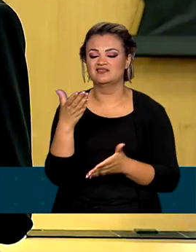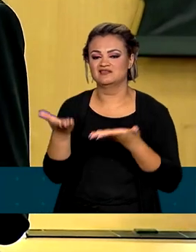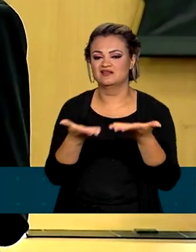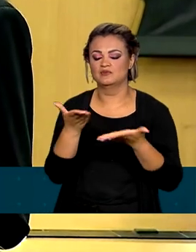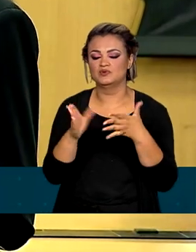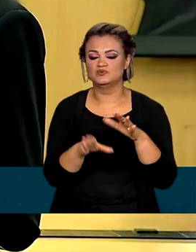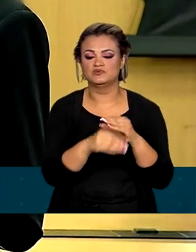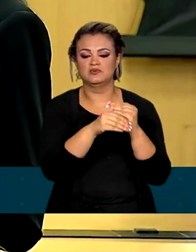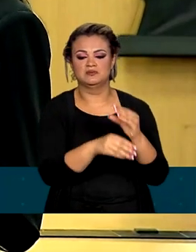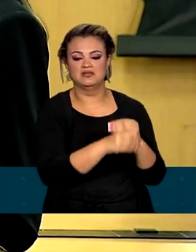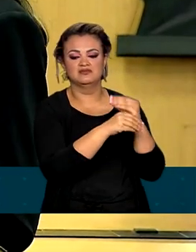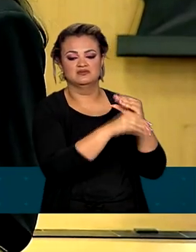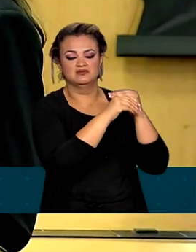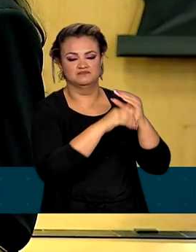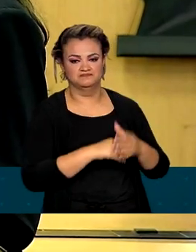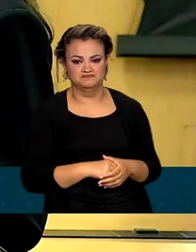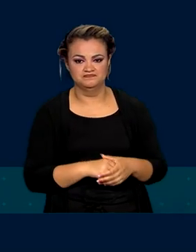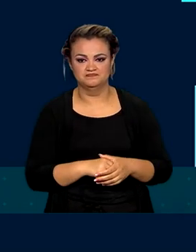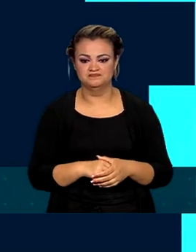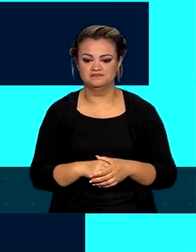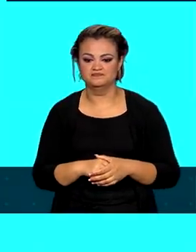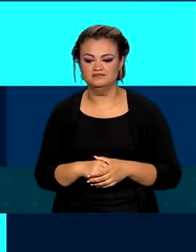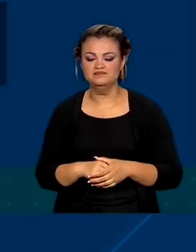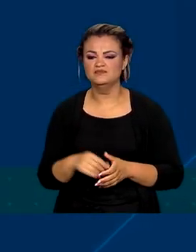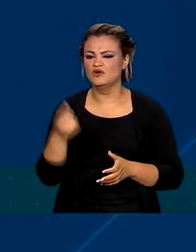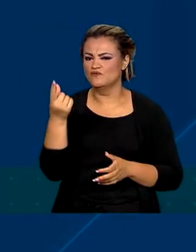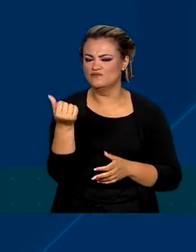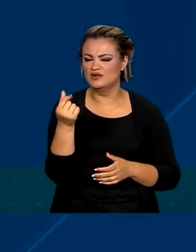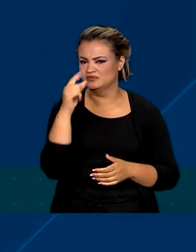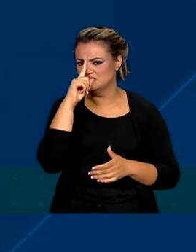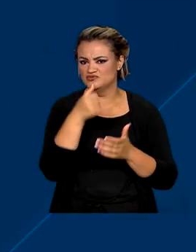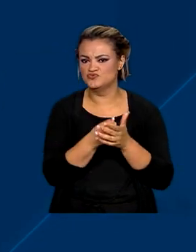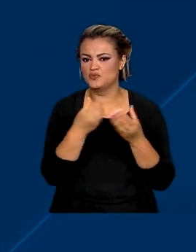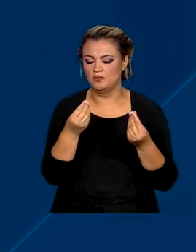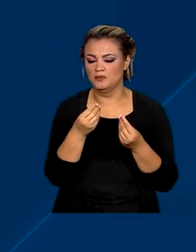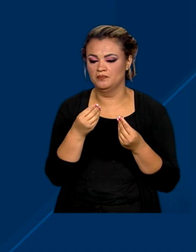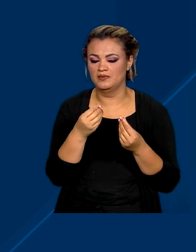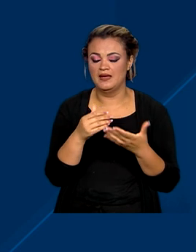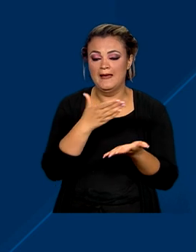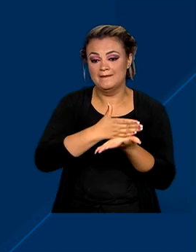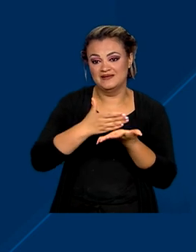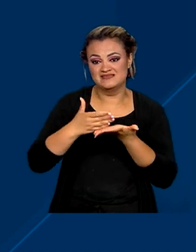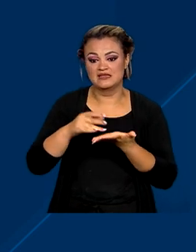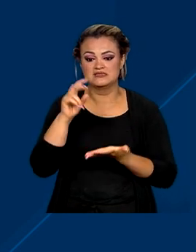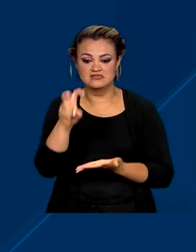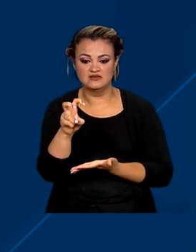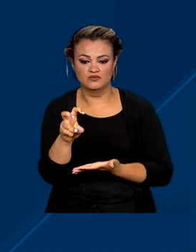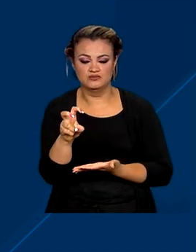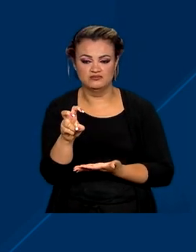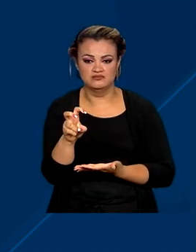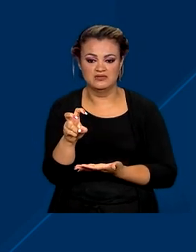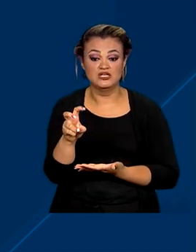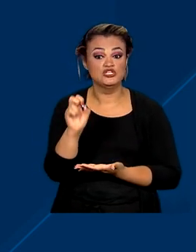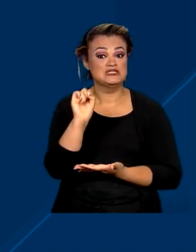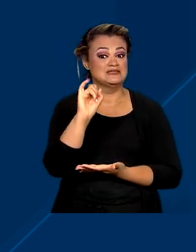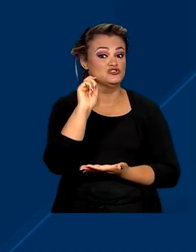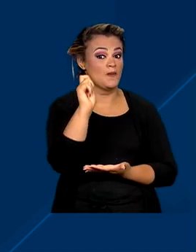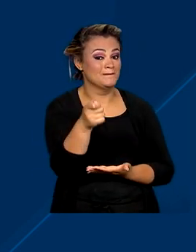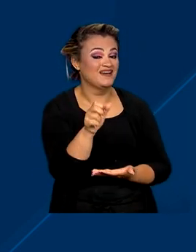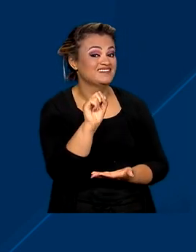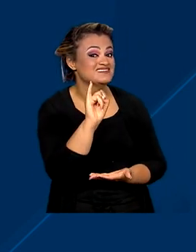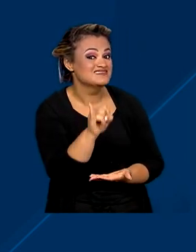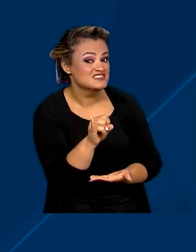adicionais sem custo ao Ministério da Saúde. O valor foi definido em cinco parcelas anuais que só vão ser pagas